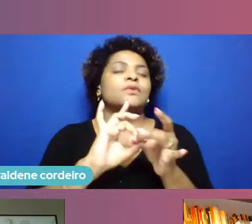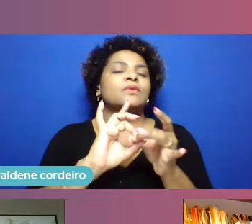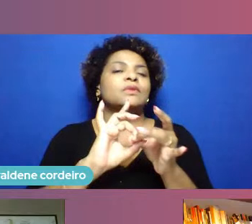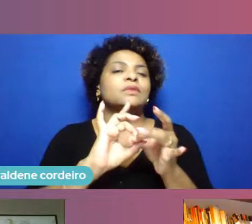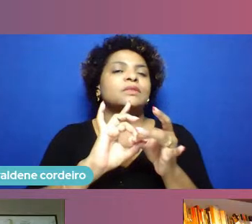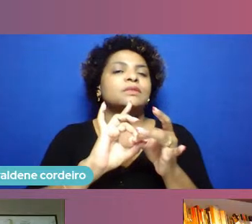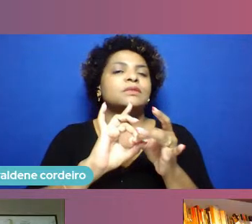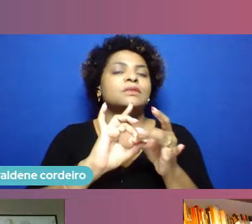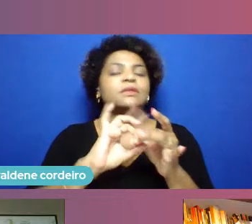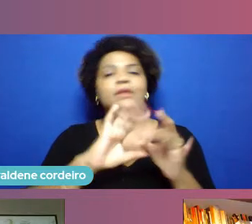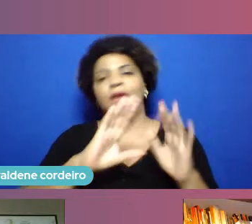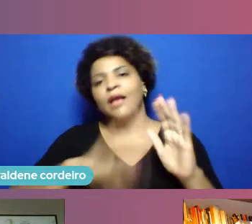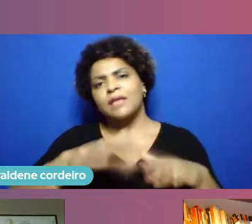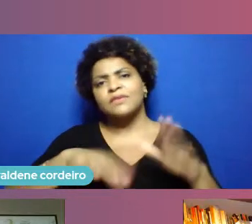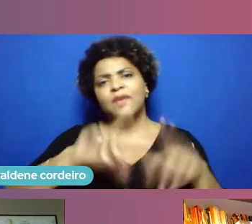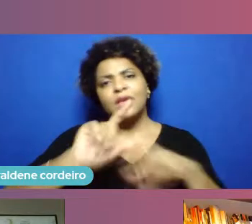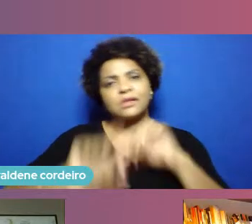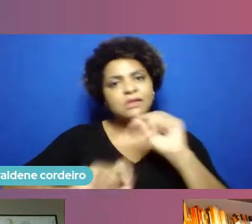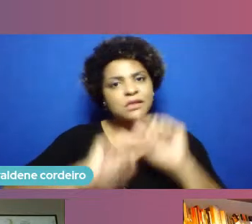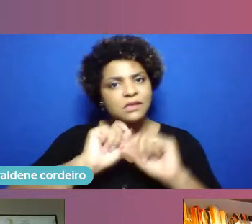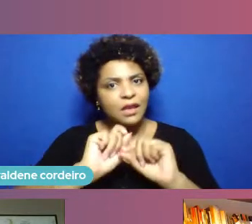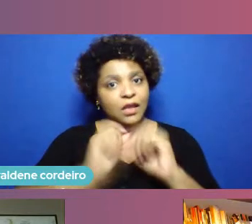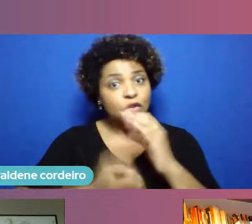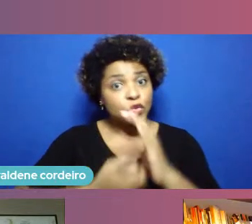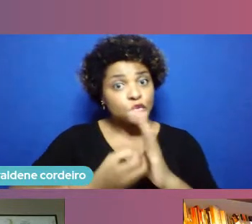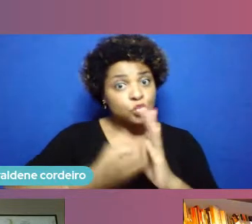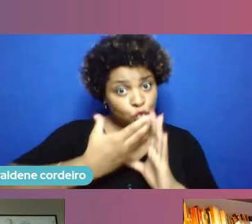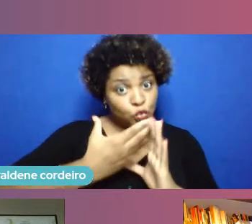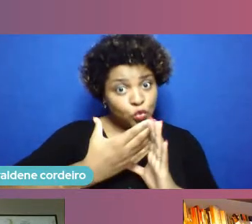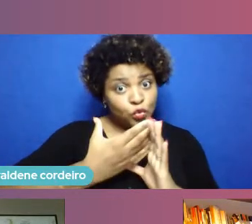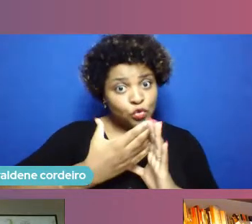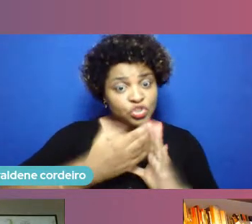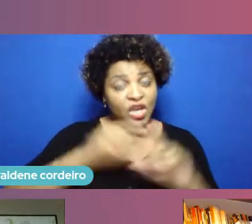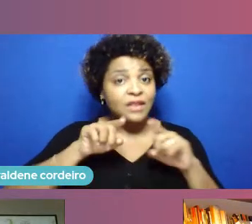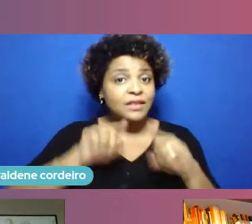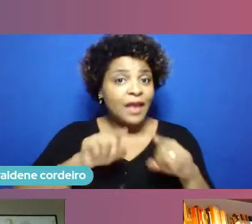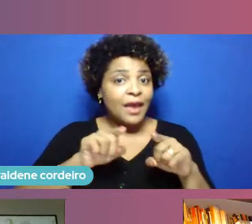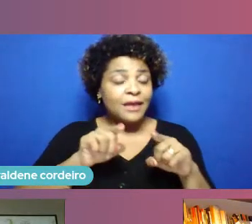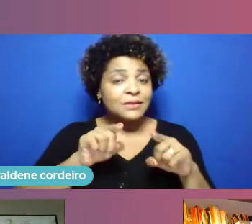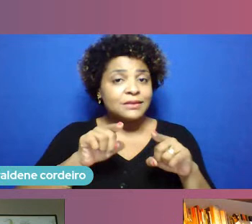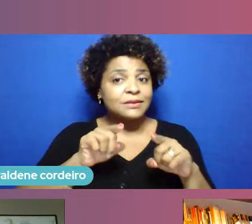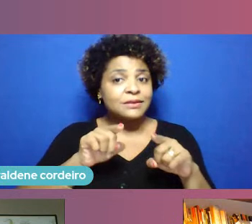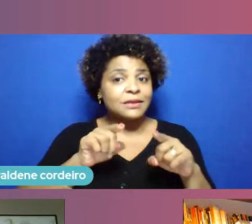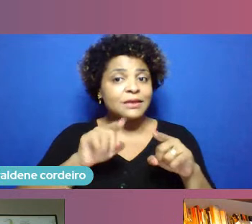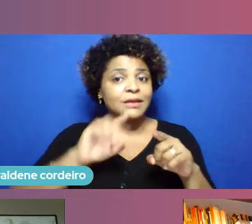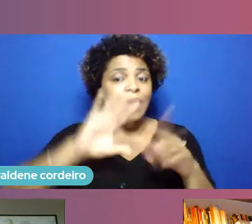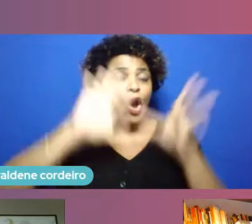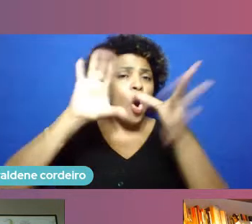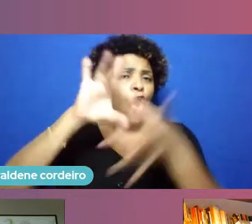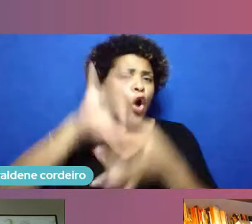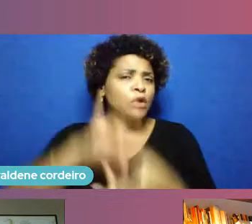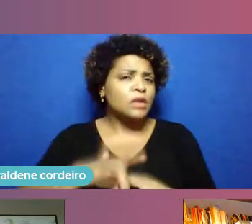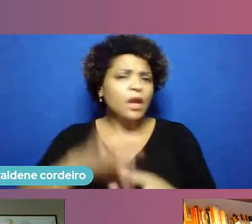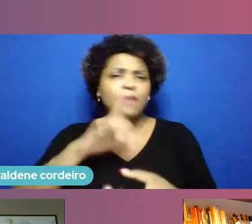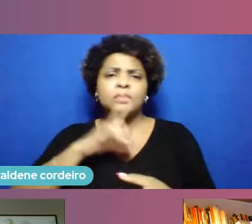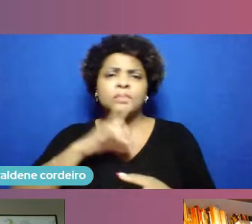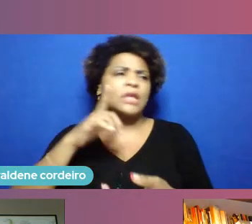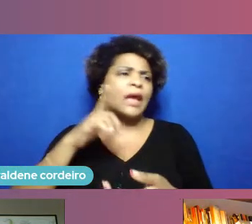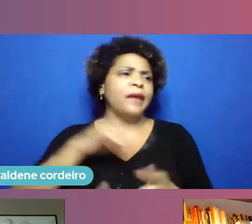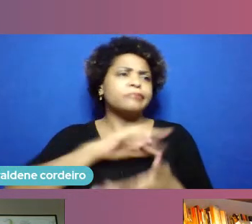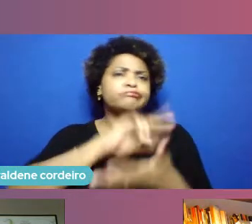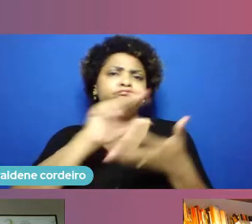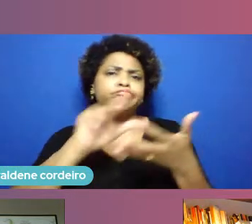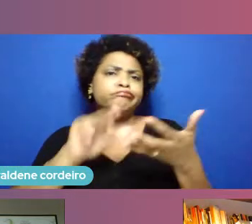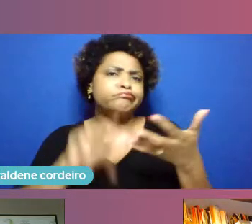que emergem no contexto da serendipidade, como você mencionou, algo que é mais ou menos